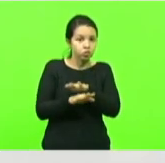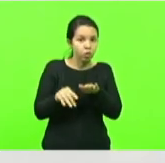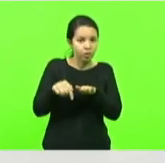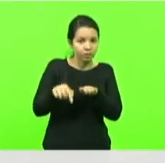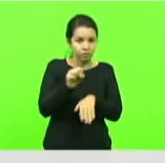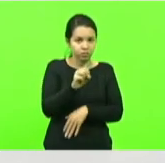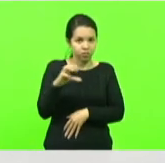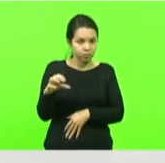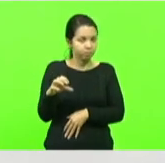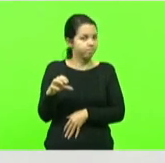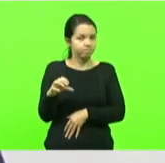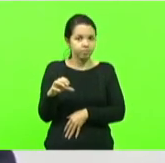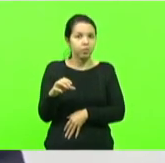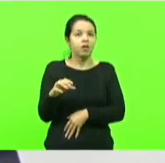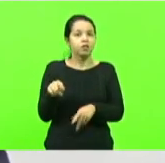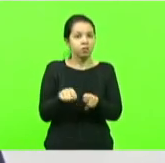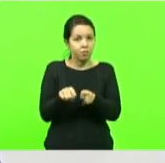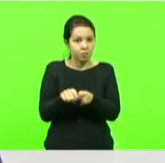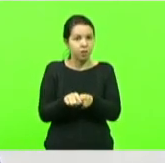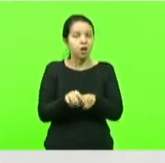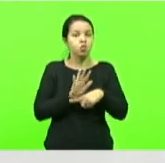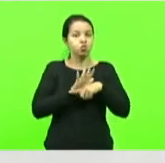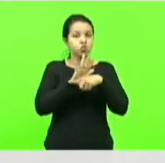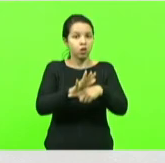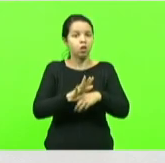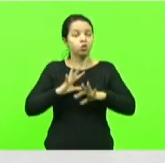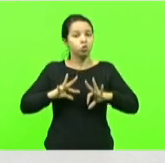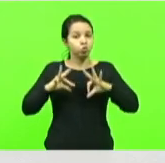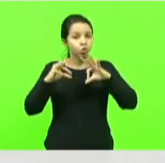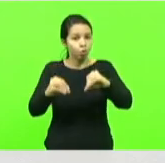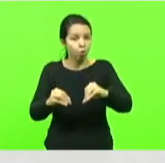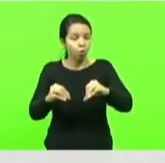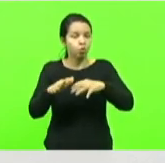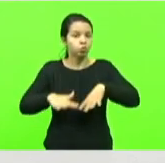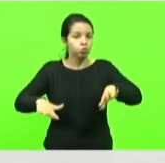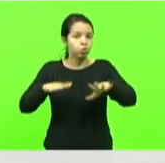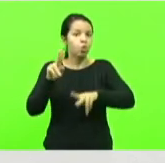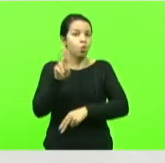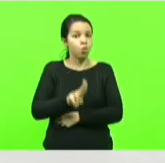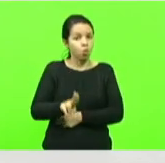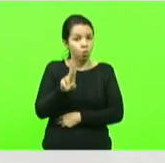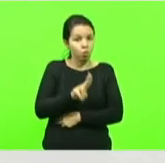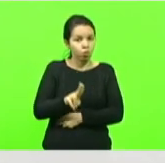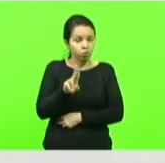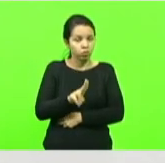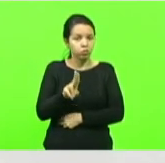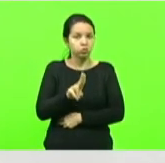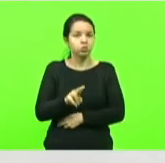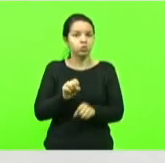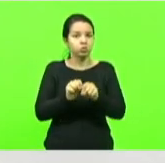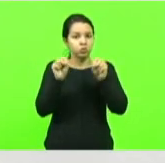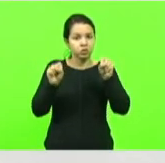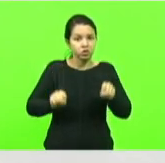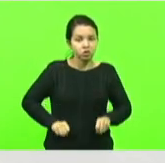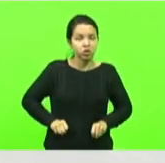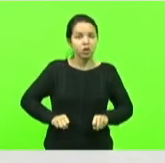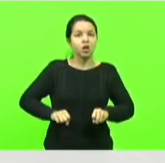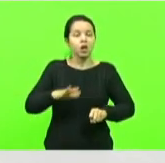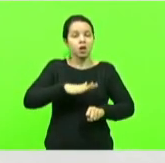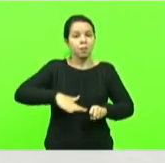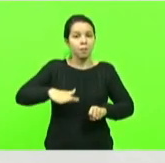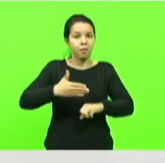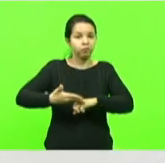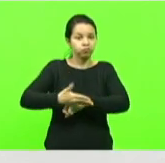mas vai beneficiar todos aqueles que usam o sistema viário de Santa Catarina